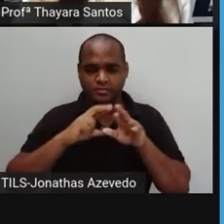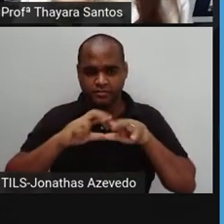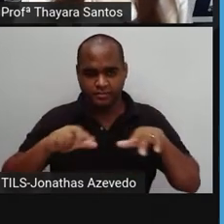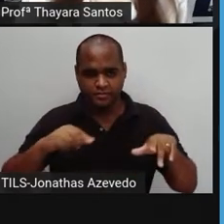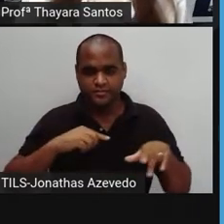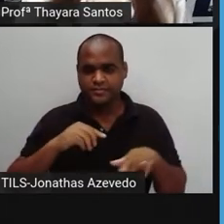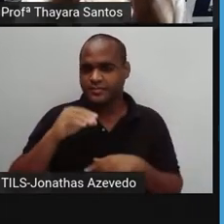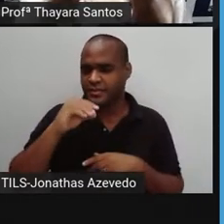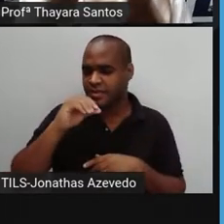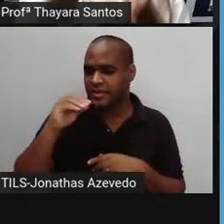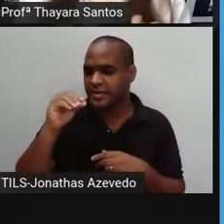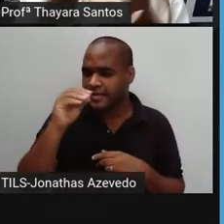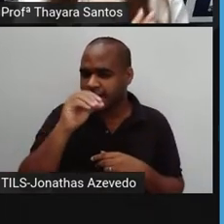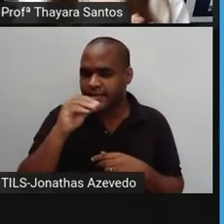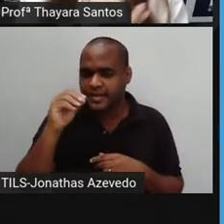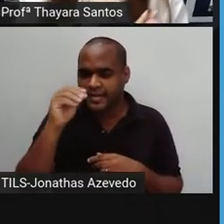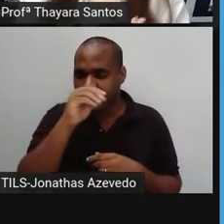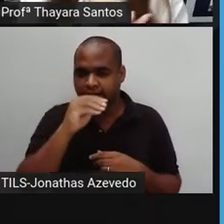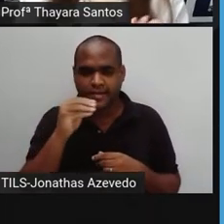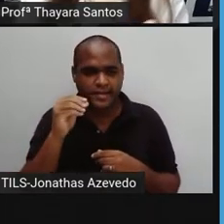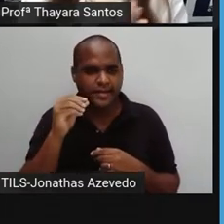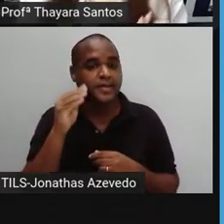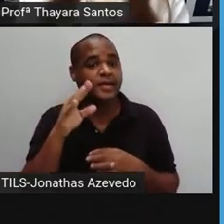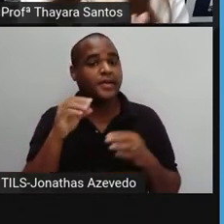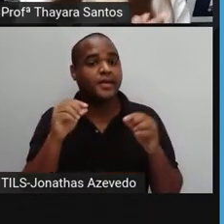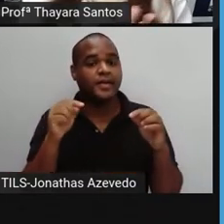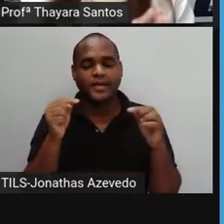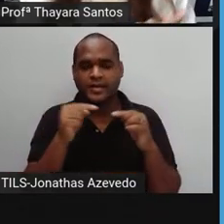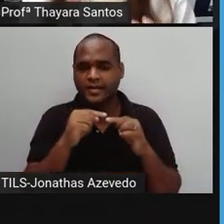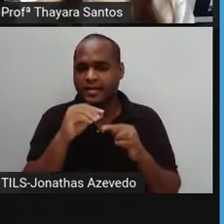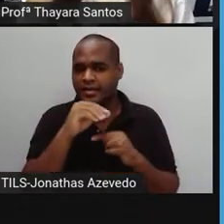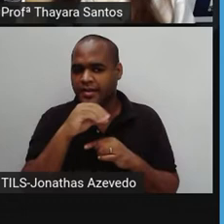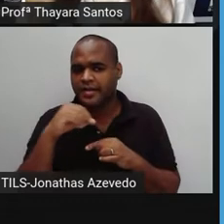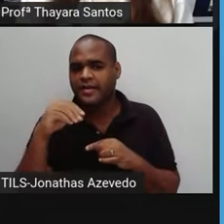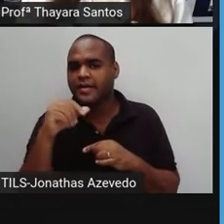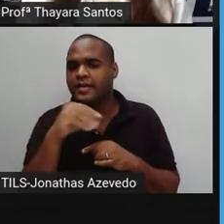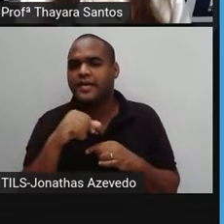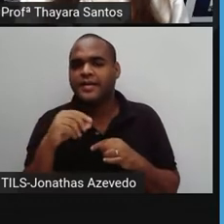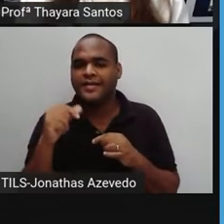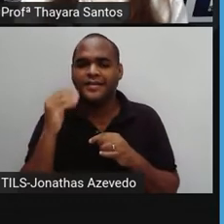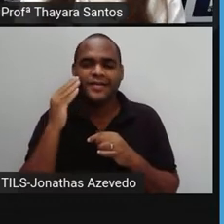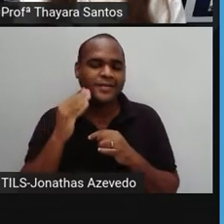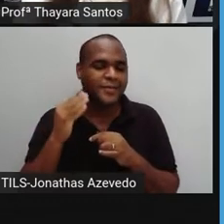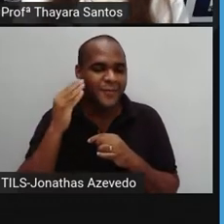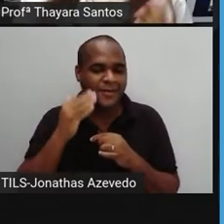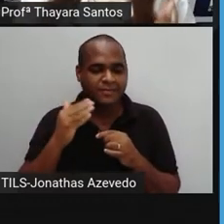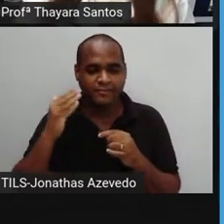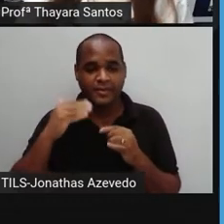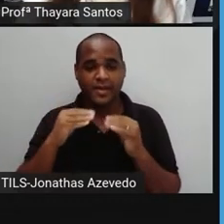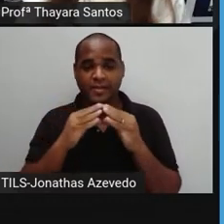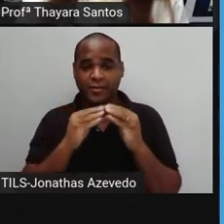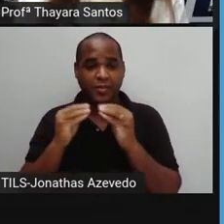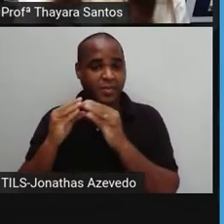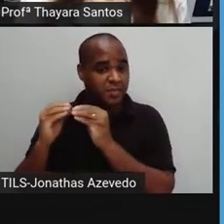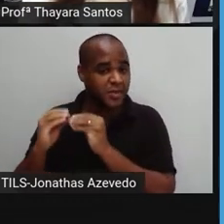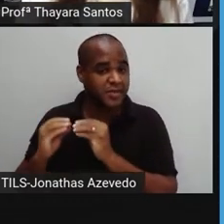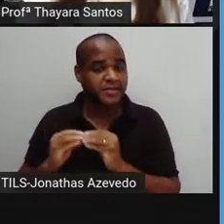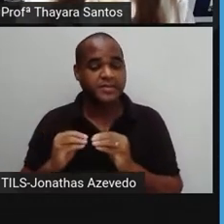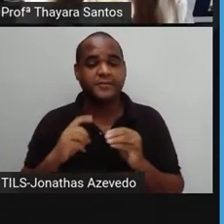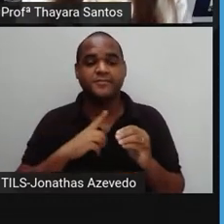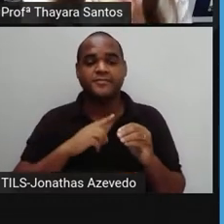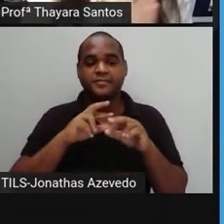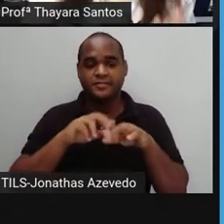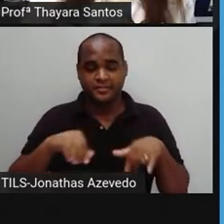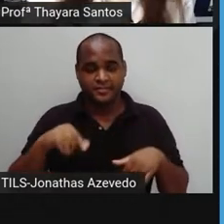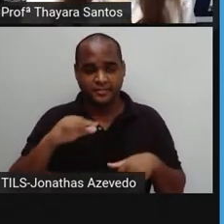esferas que fazem o trabalho da esfoliação, que é aquela fricção ali na pele para tirar as células mortas, muitas vezes aquilo